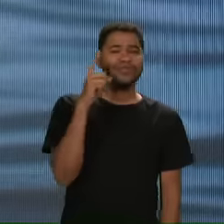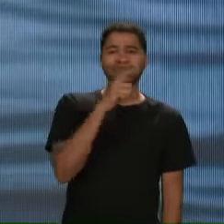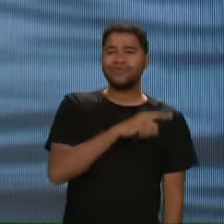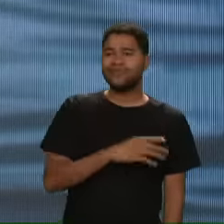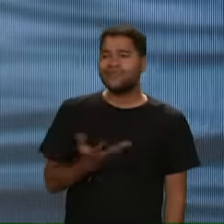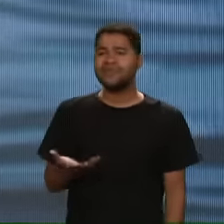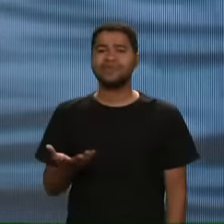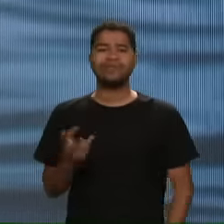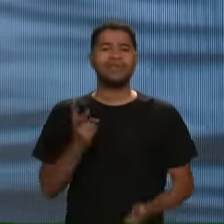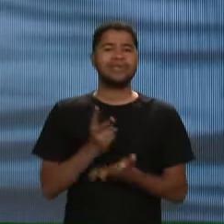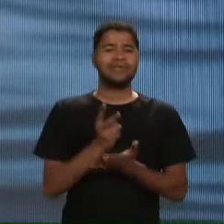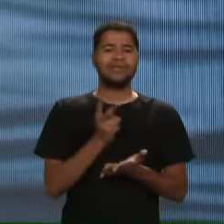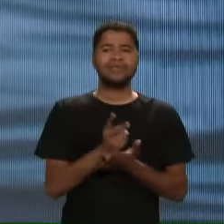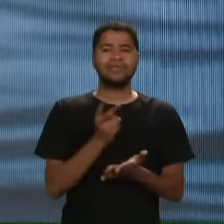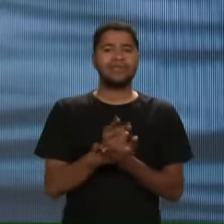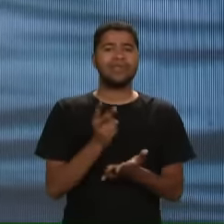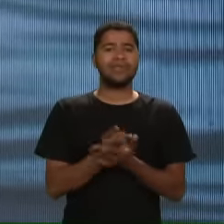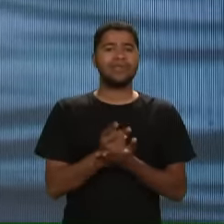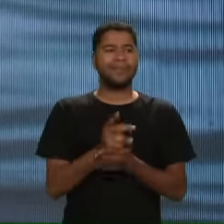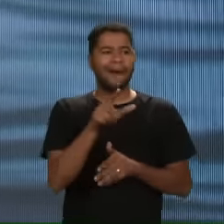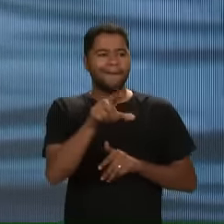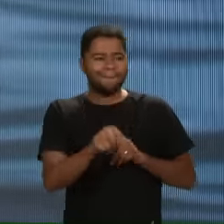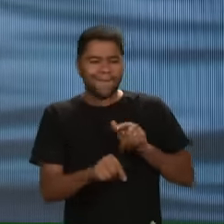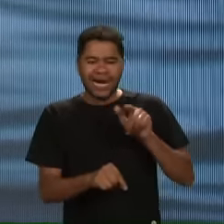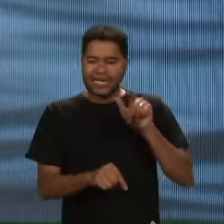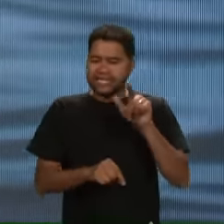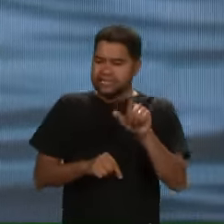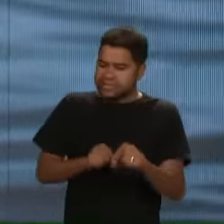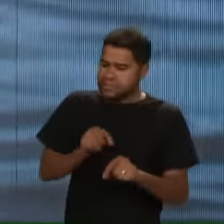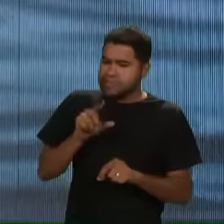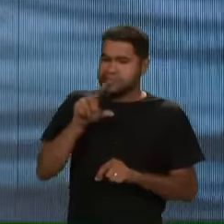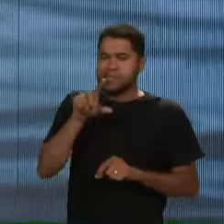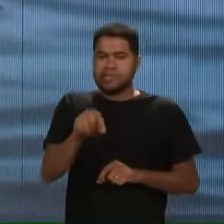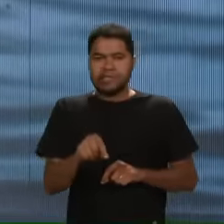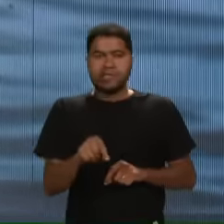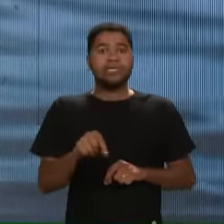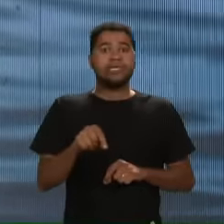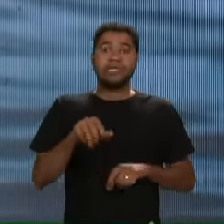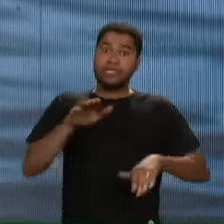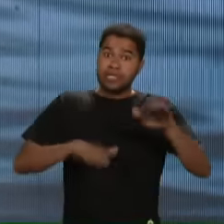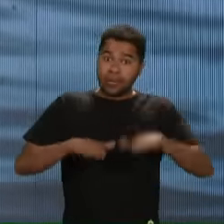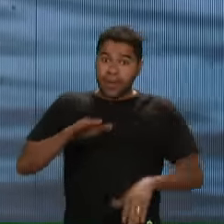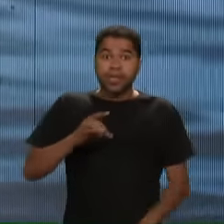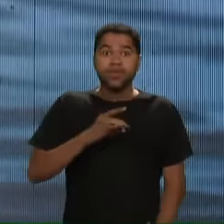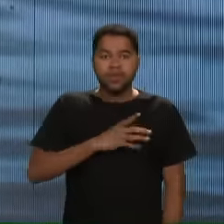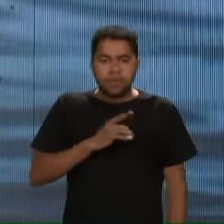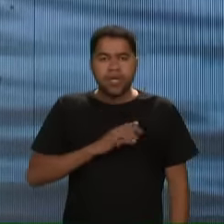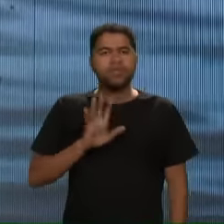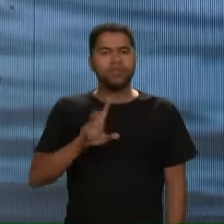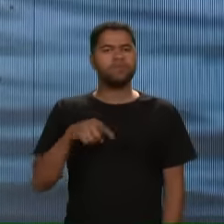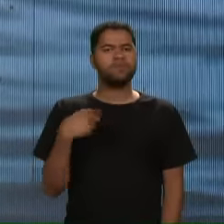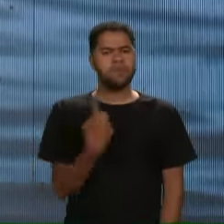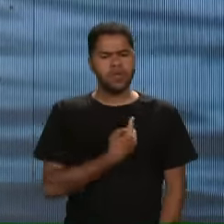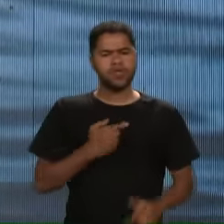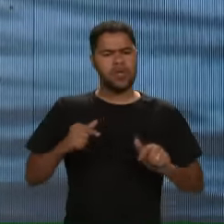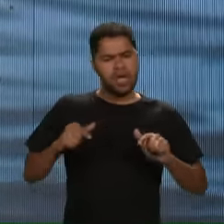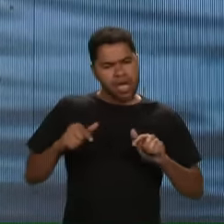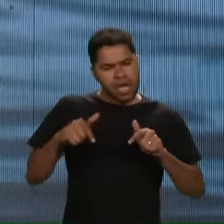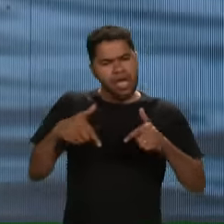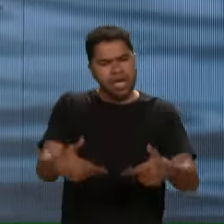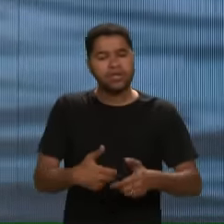É sempre uma hora de fazer a escolha Mesmo com medo Nós temos que agir